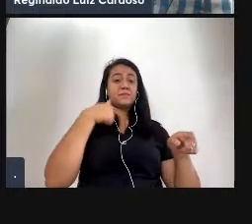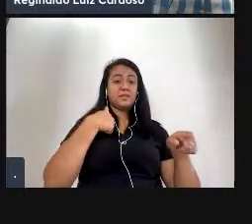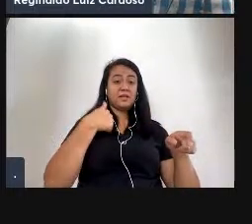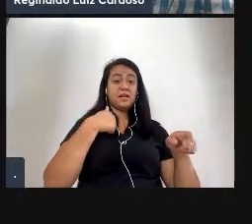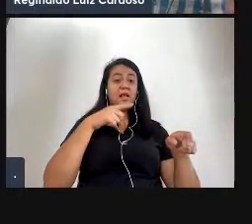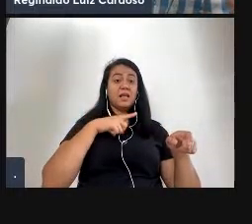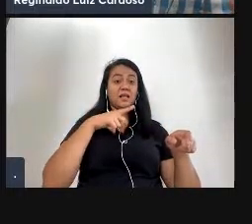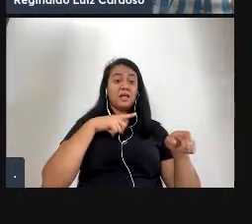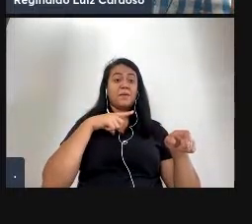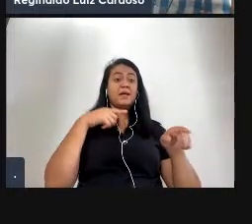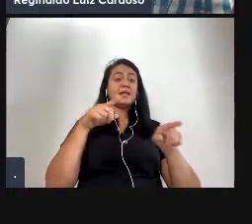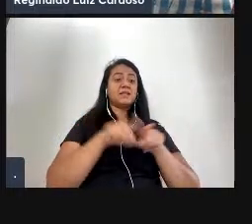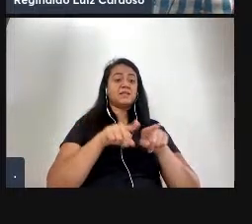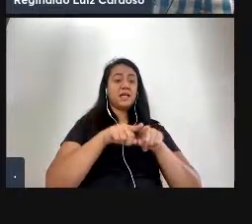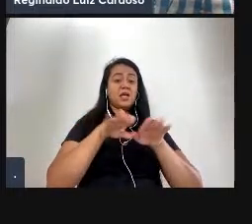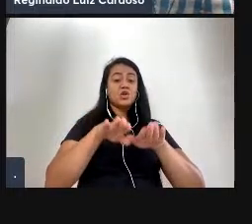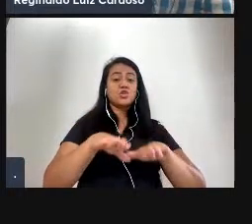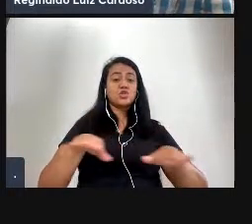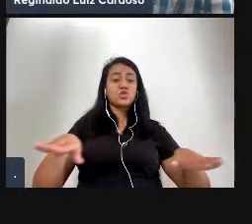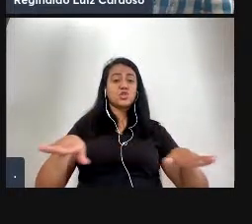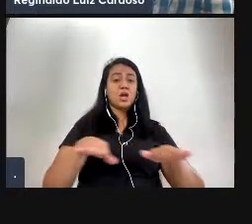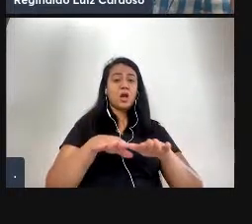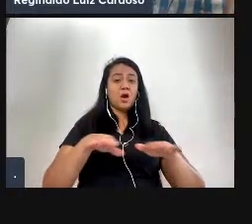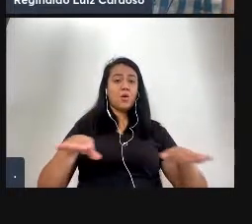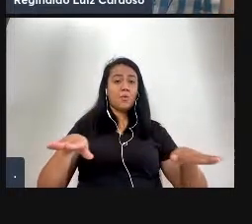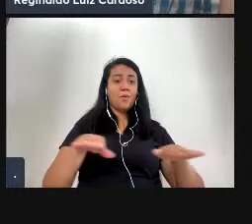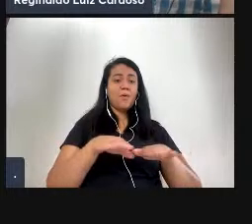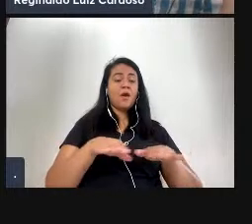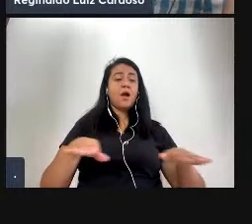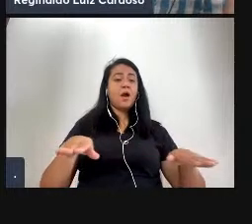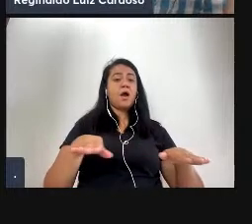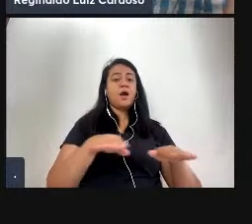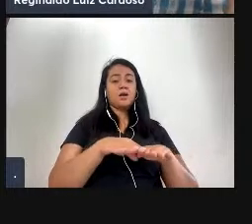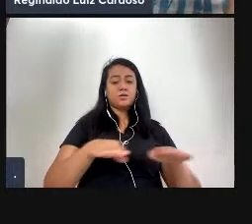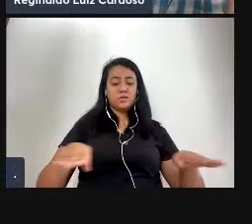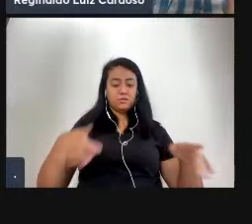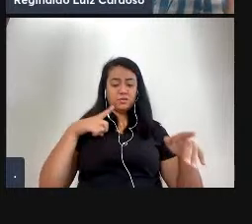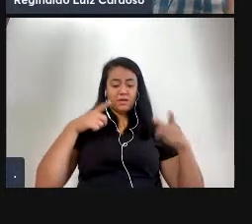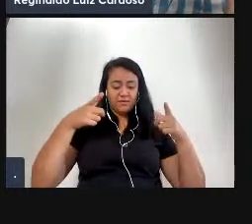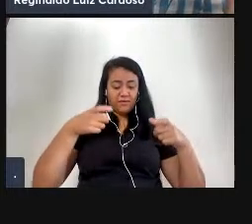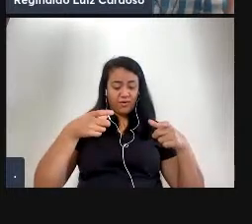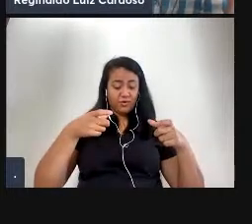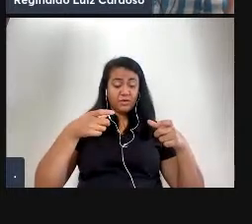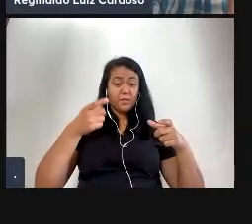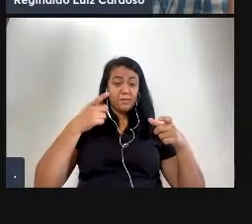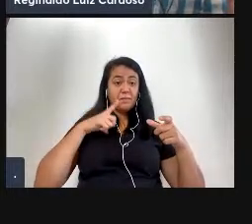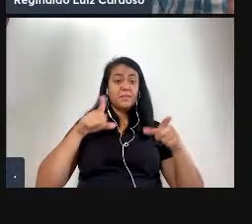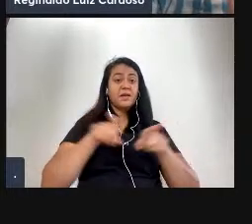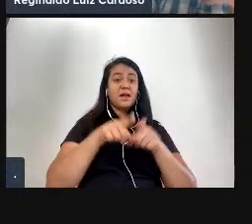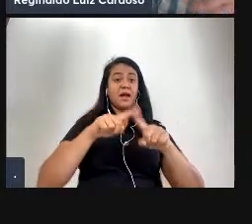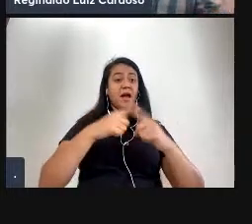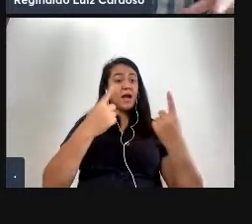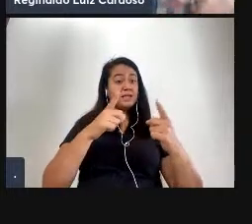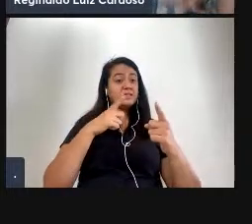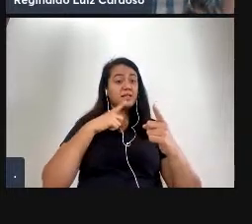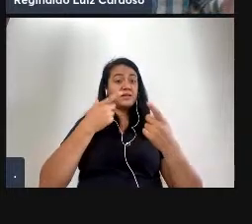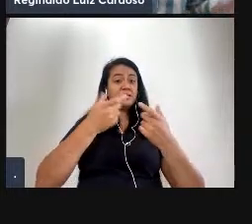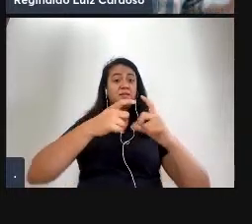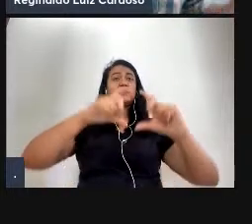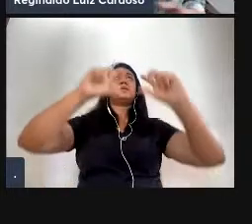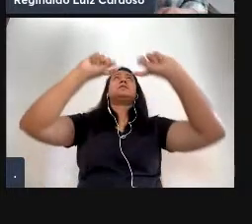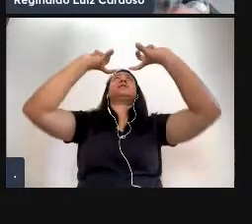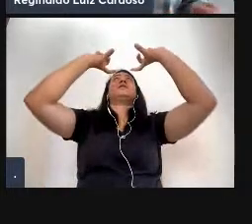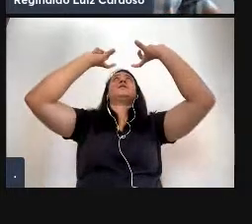falando da terra do cuidado da terra em cima na parte de cima é a foto de um homem cortando uma árvore então